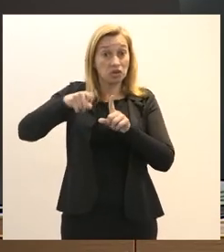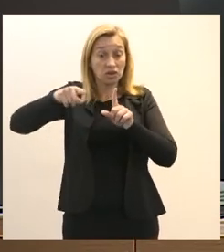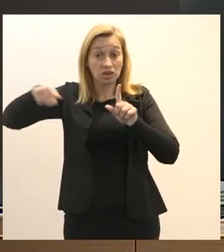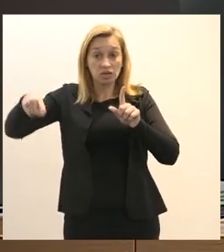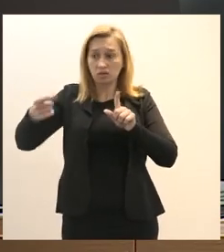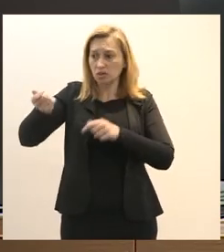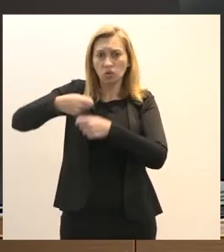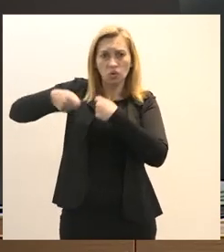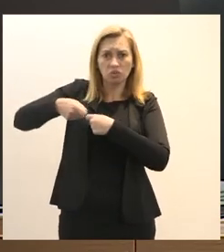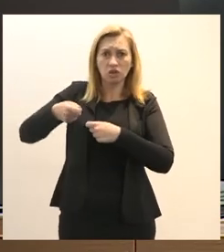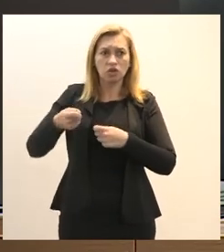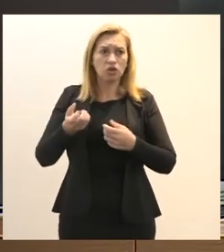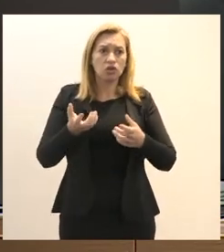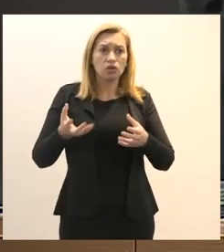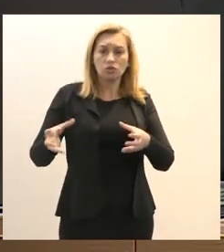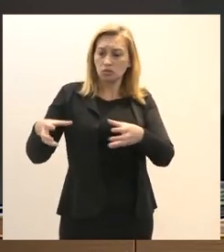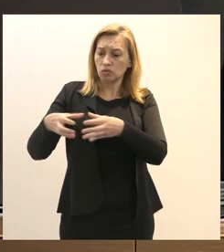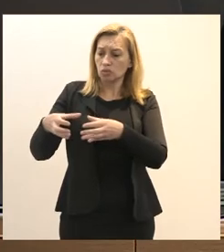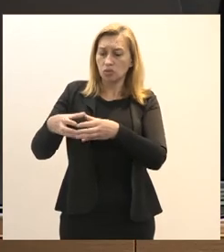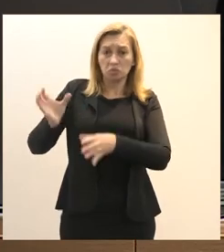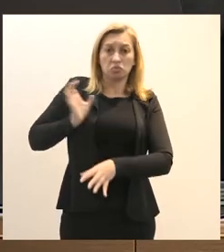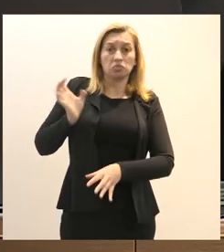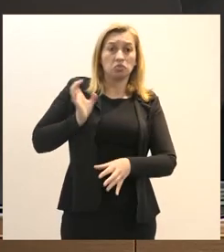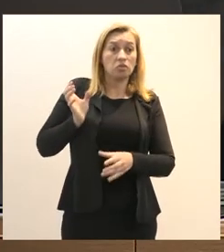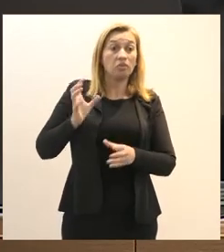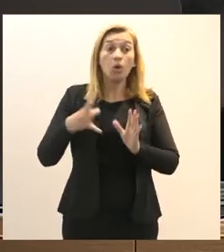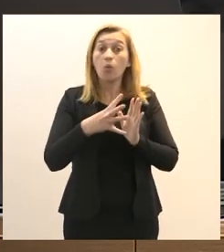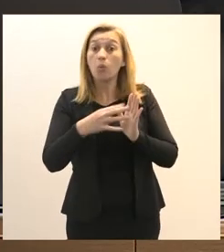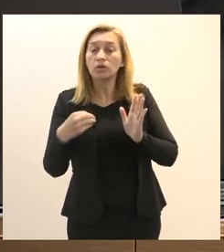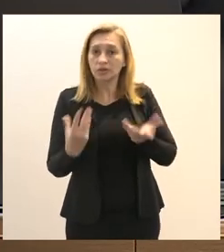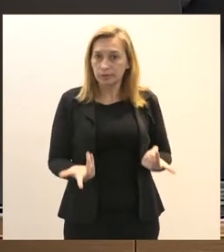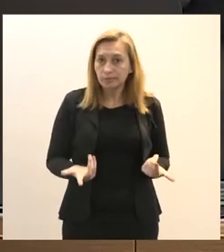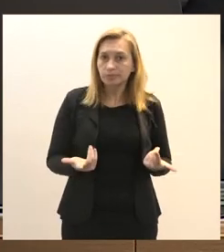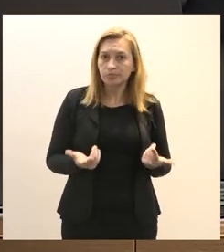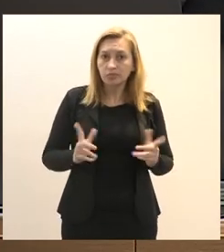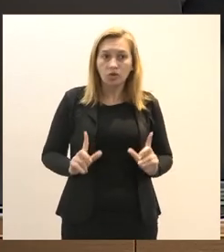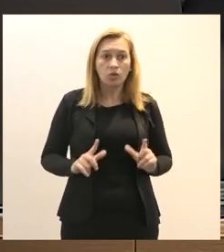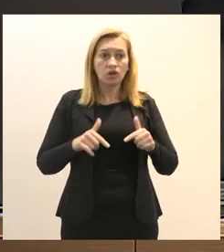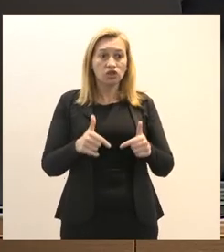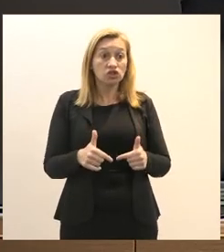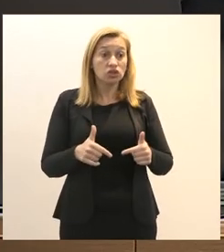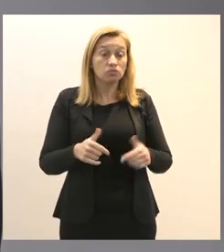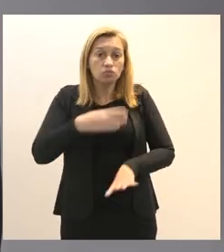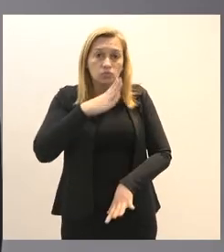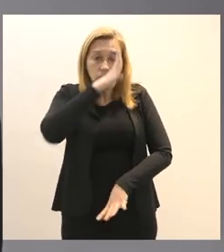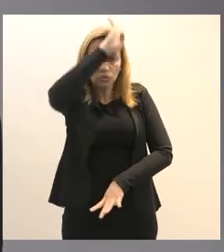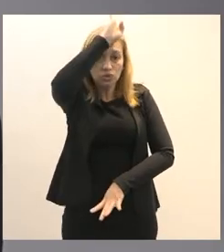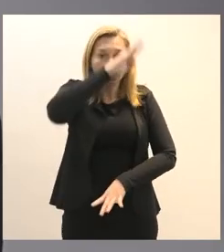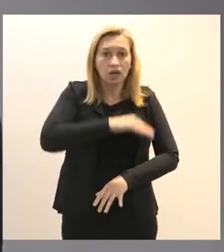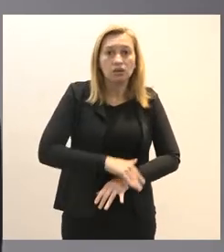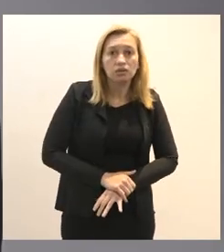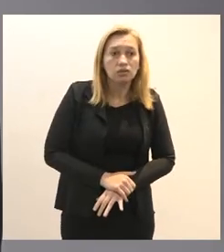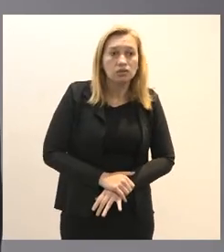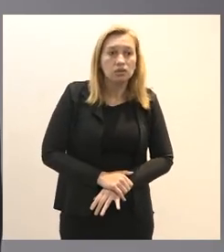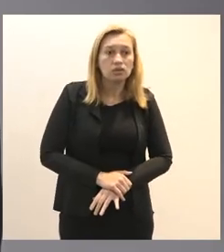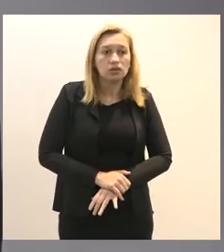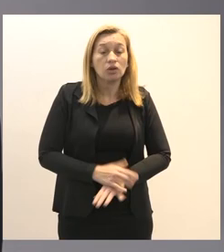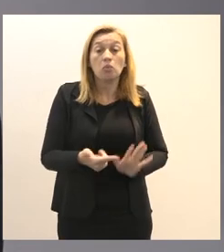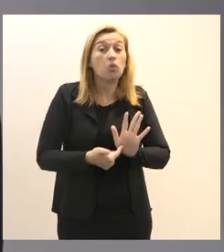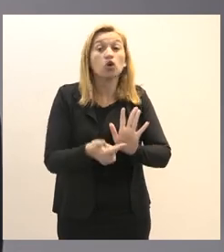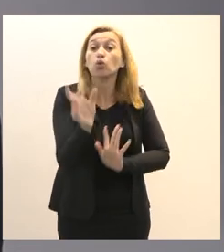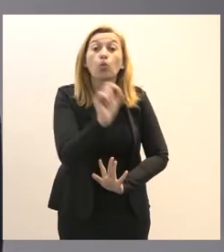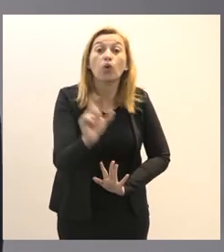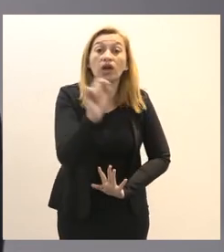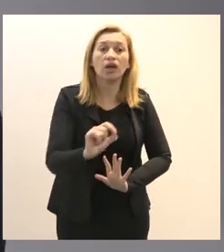mídia para o modelo a reação ao Bolsonaro se destina